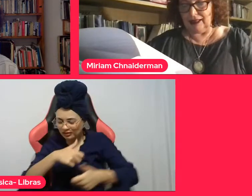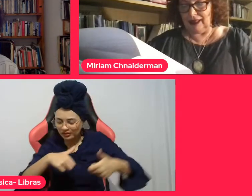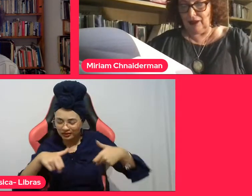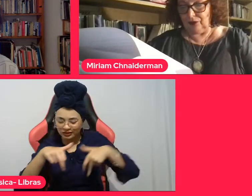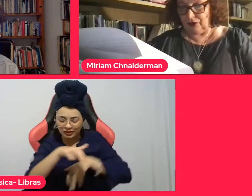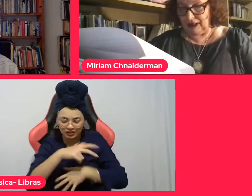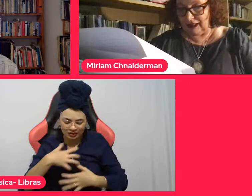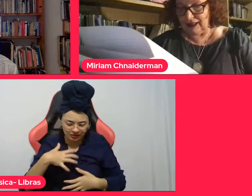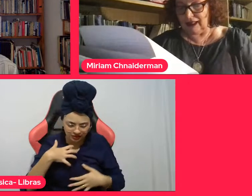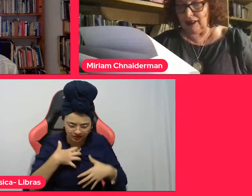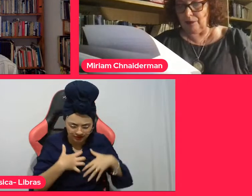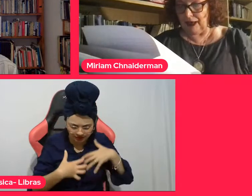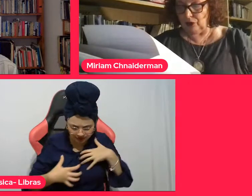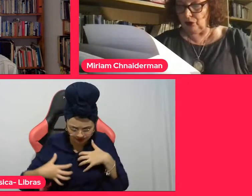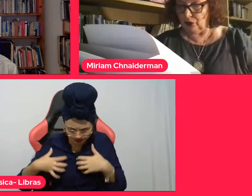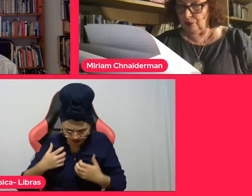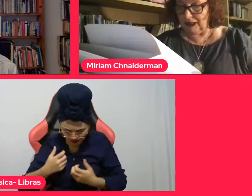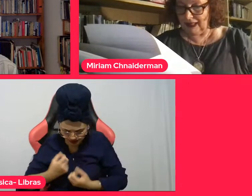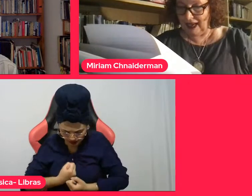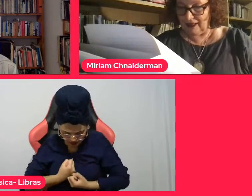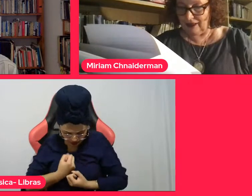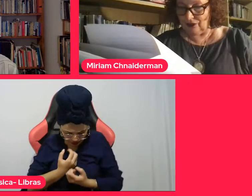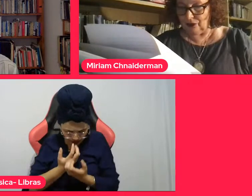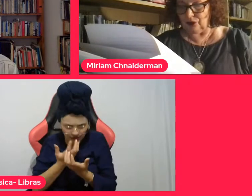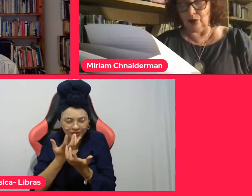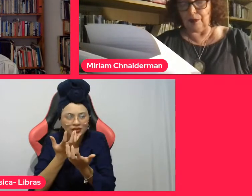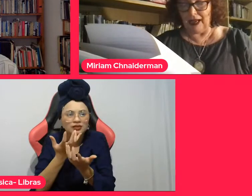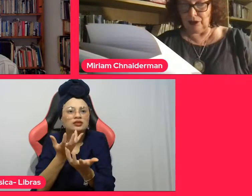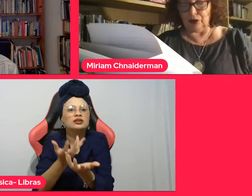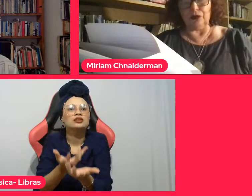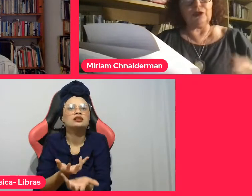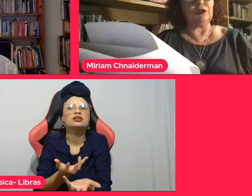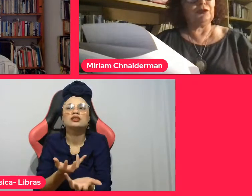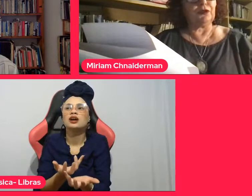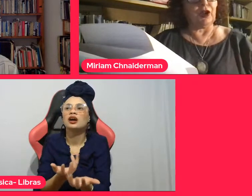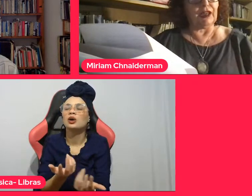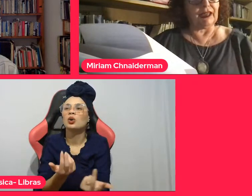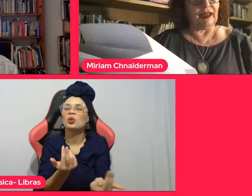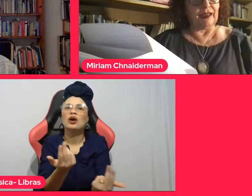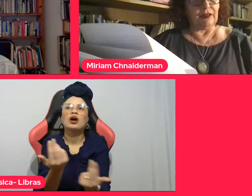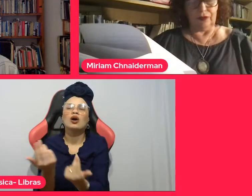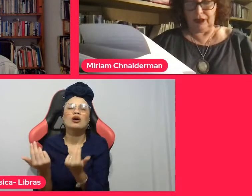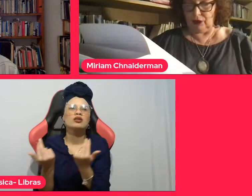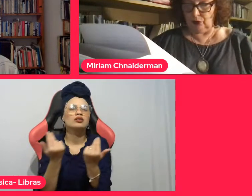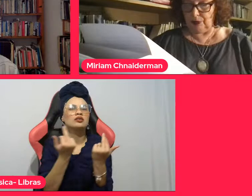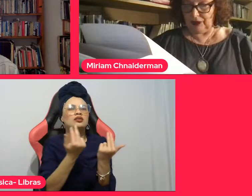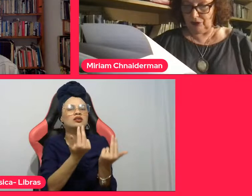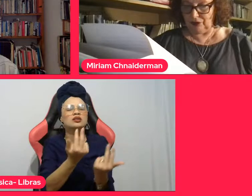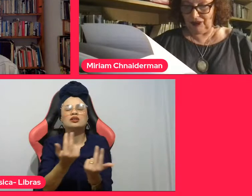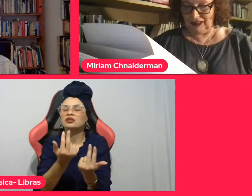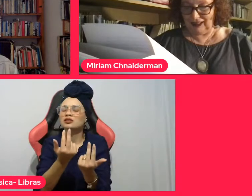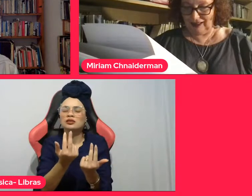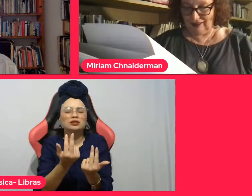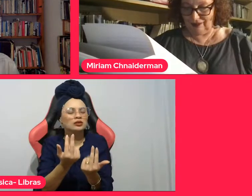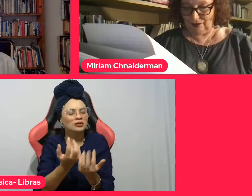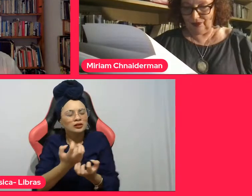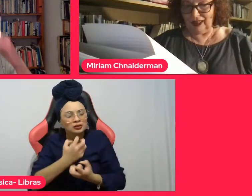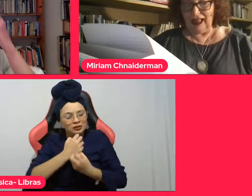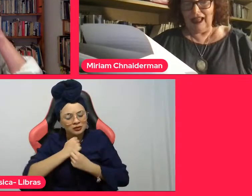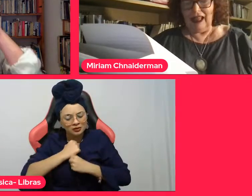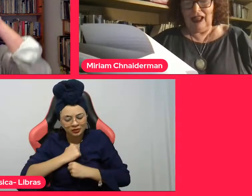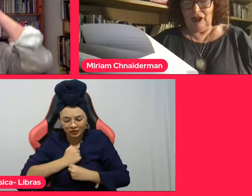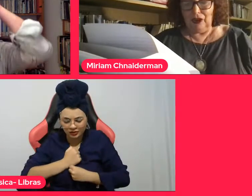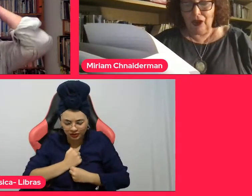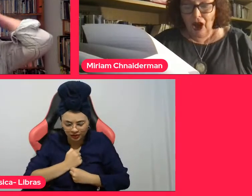expressa na foligem e barulhos metálicos. O barulho de fora aliviando o barulho de dentro.